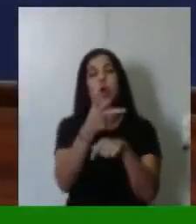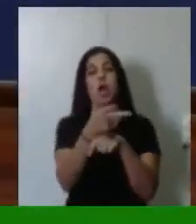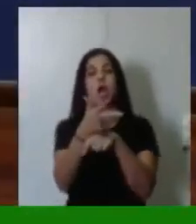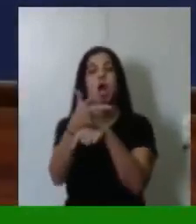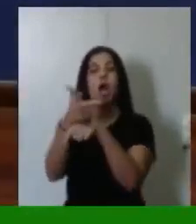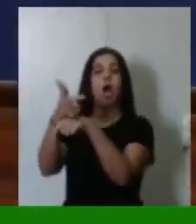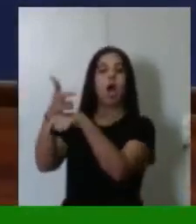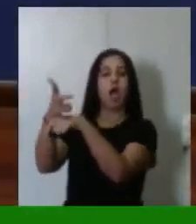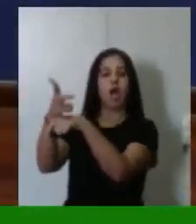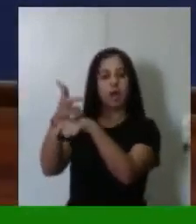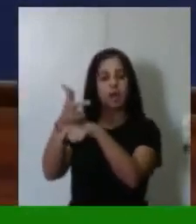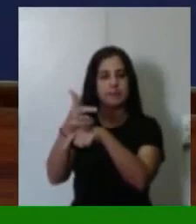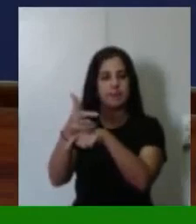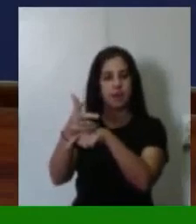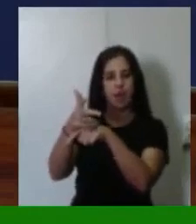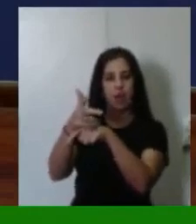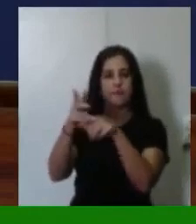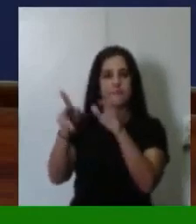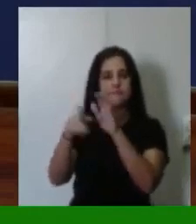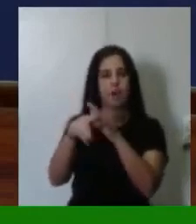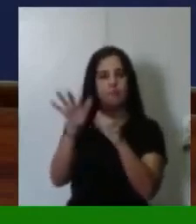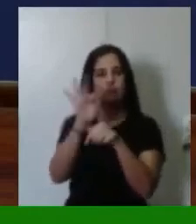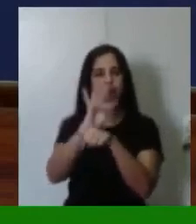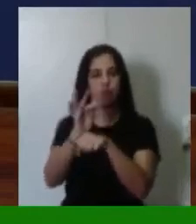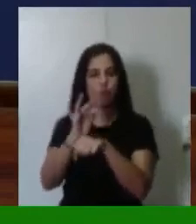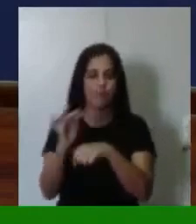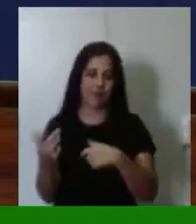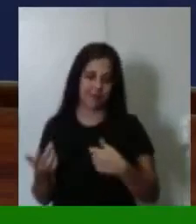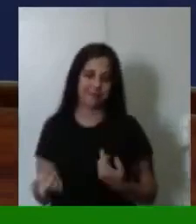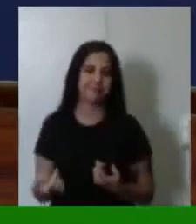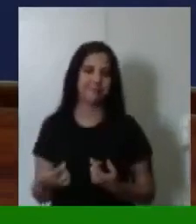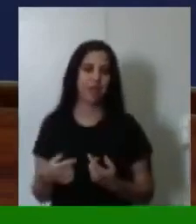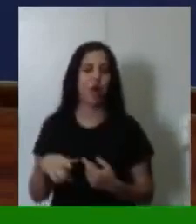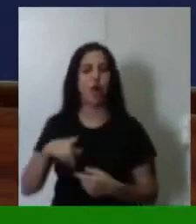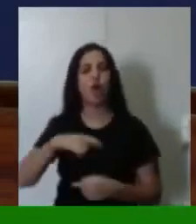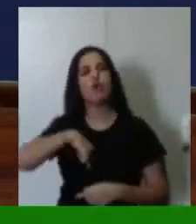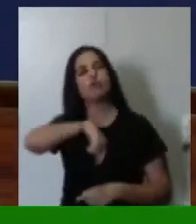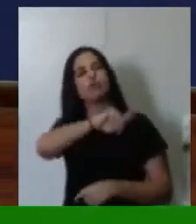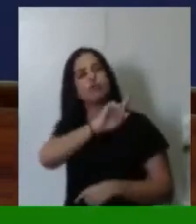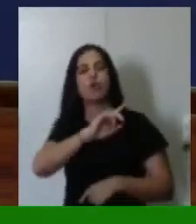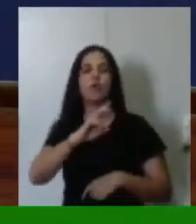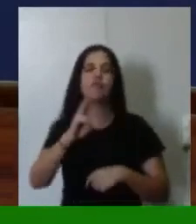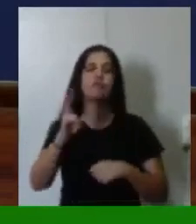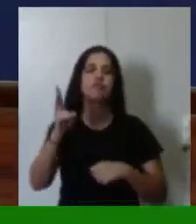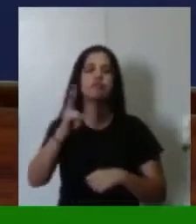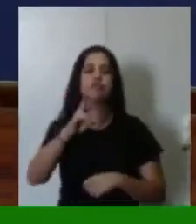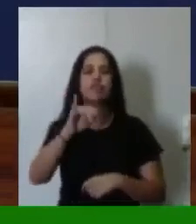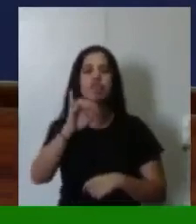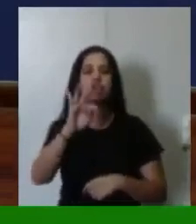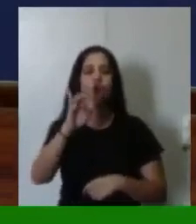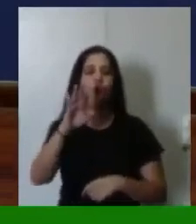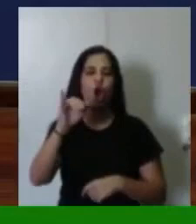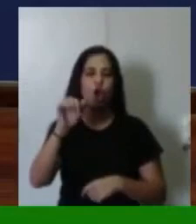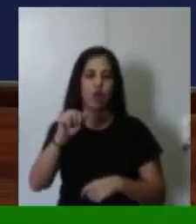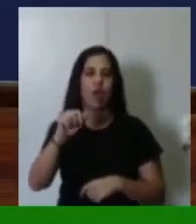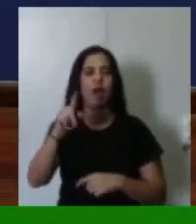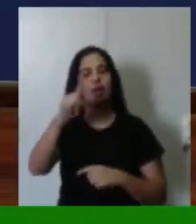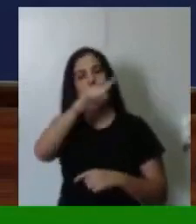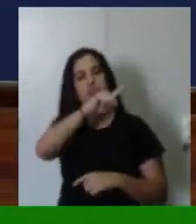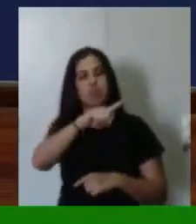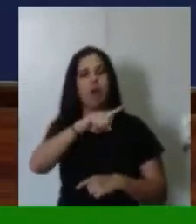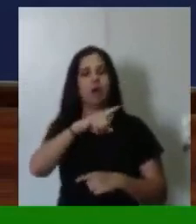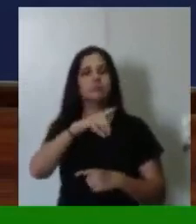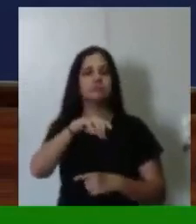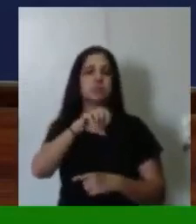para a vitória no Espírito Santo, já participado da inauguração da TV Gazeta de Vitória. E lá,